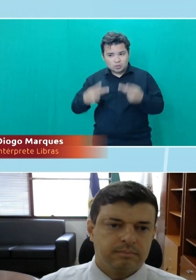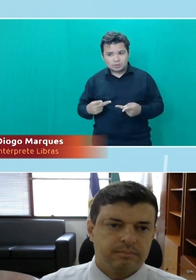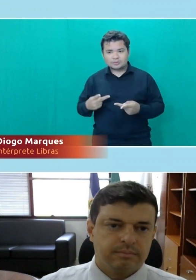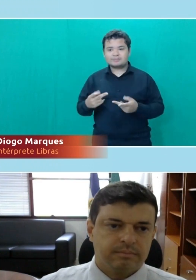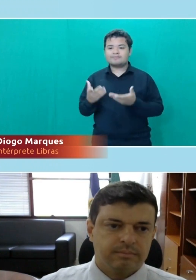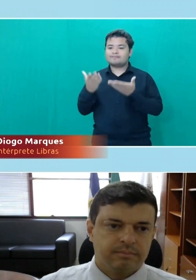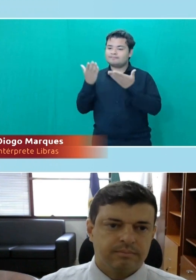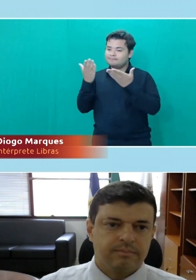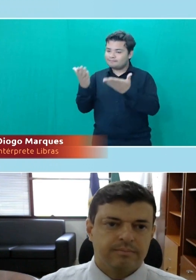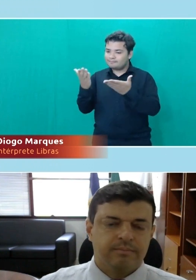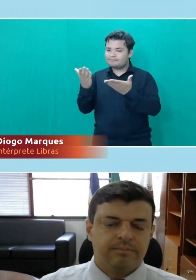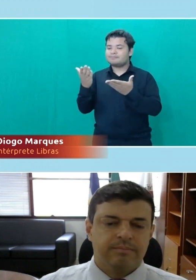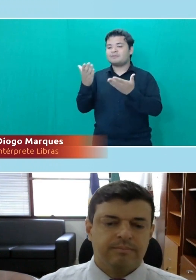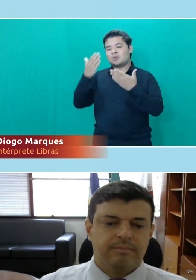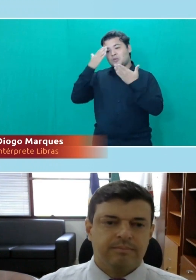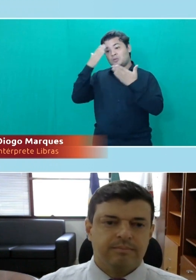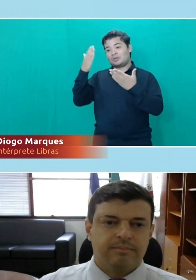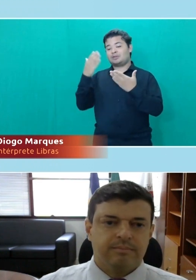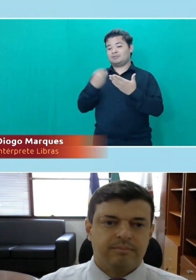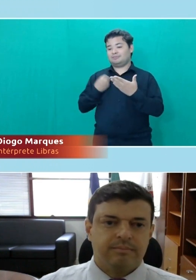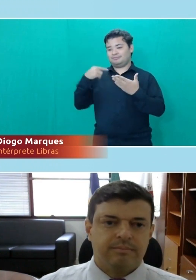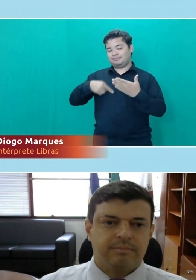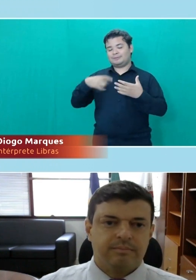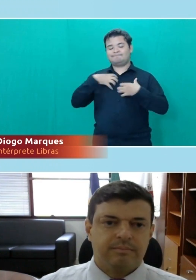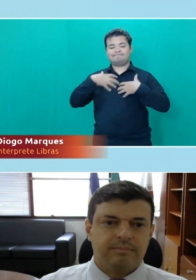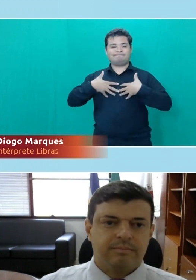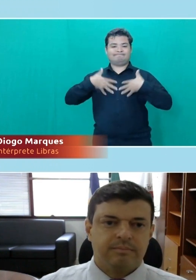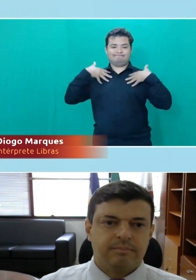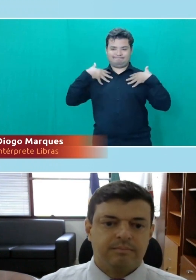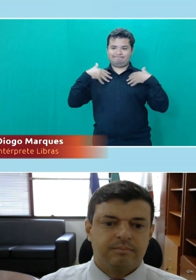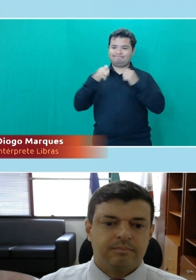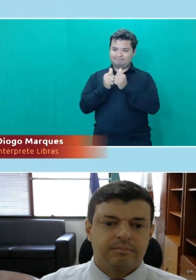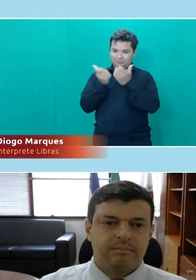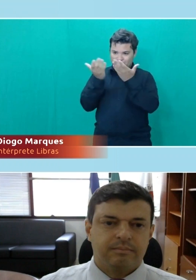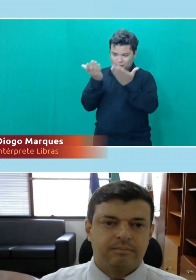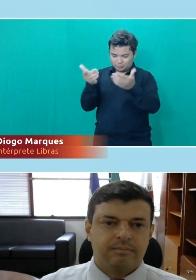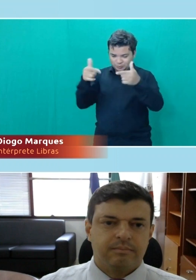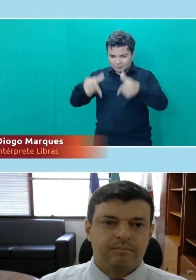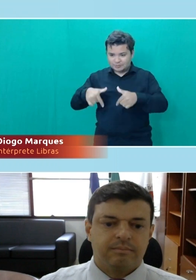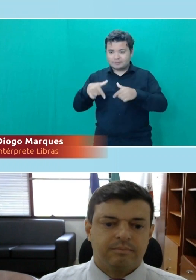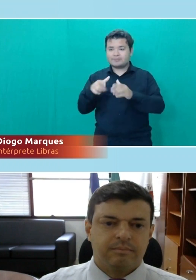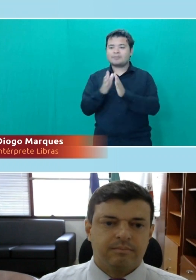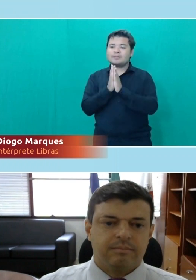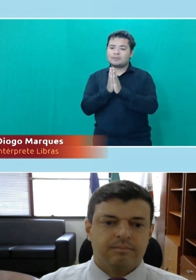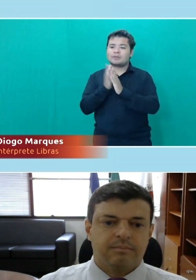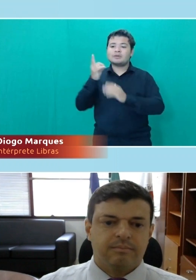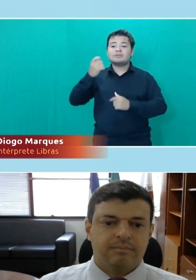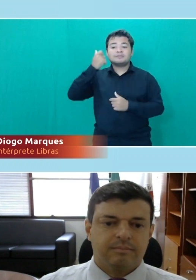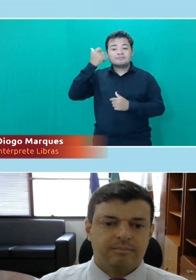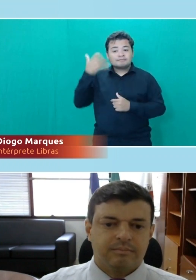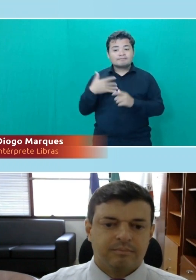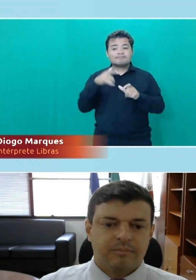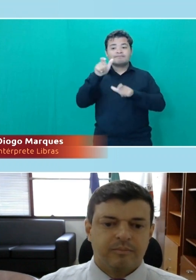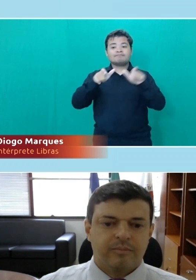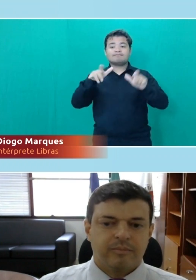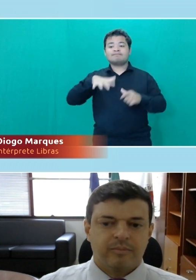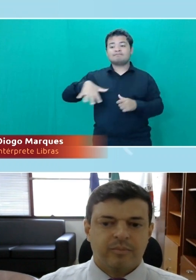presença, Onésio. uma honra ter você aqui conosco e peço que você se apresente, faça uma descrição física para o nosso público.